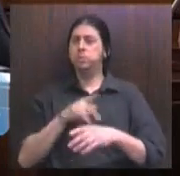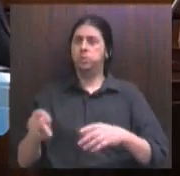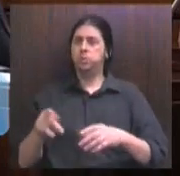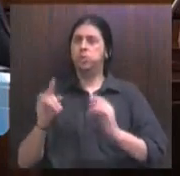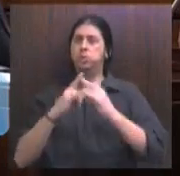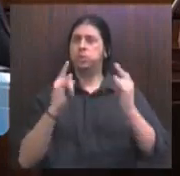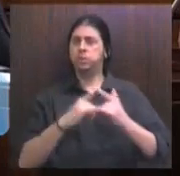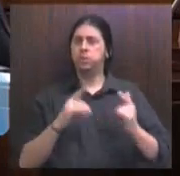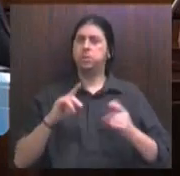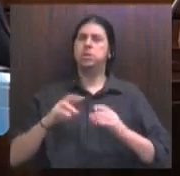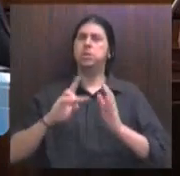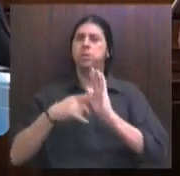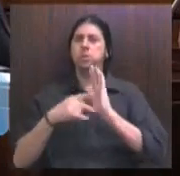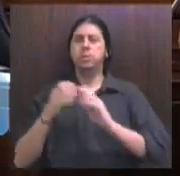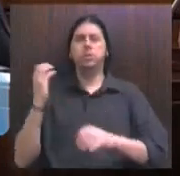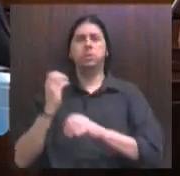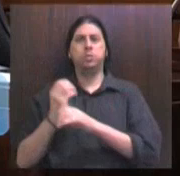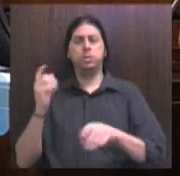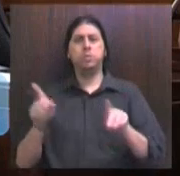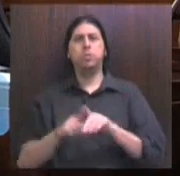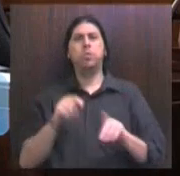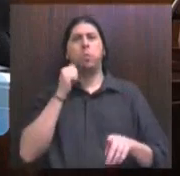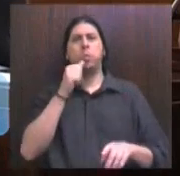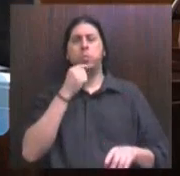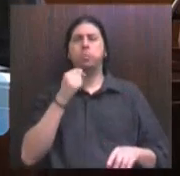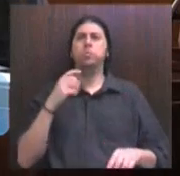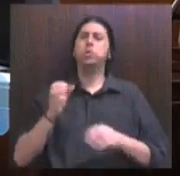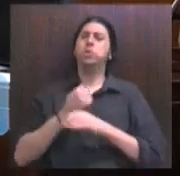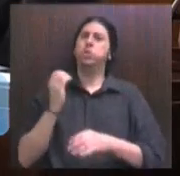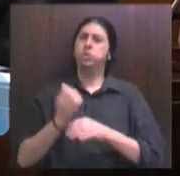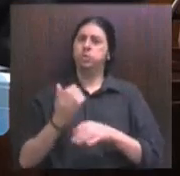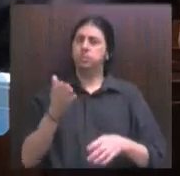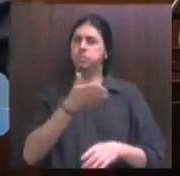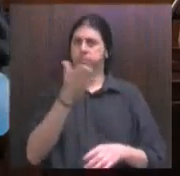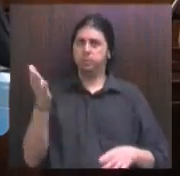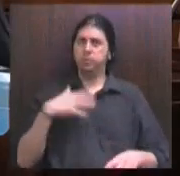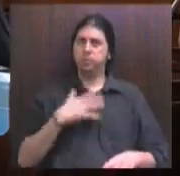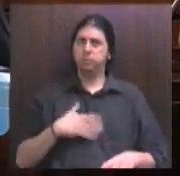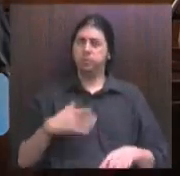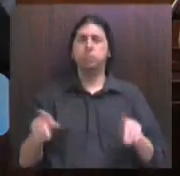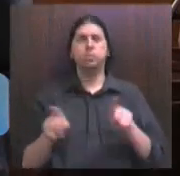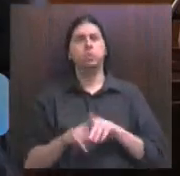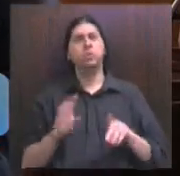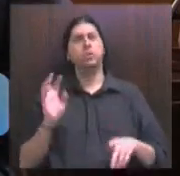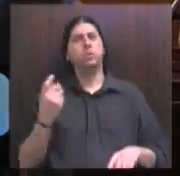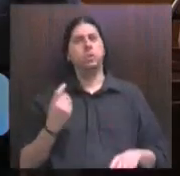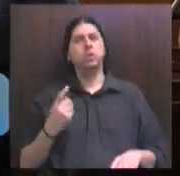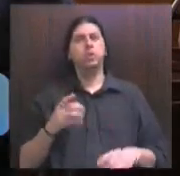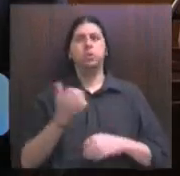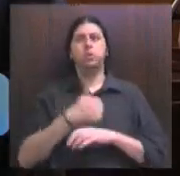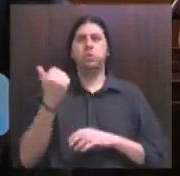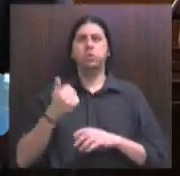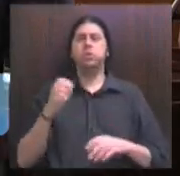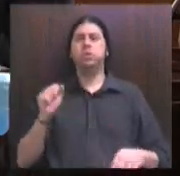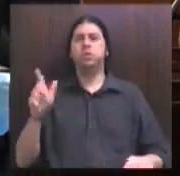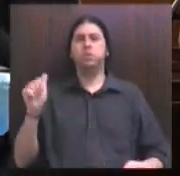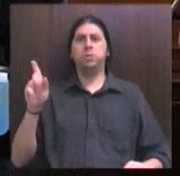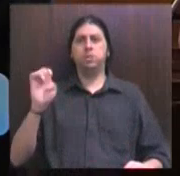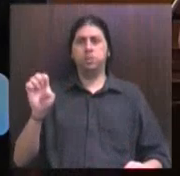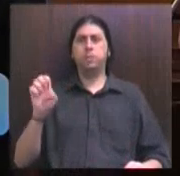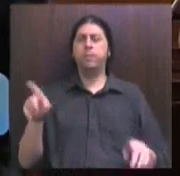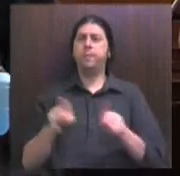as nossas engenheiras aqui e demais dirigentes aqui presentes, ex-dirigentes do CENG, de toda